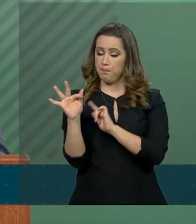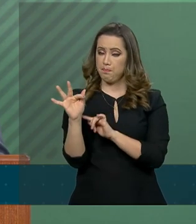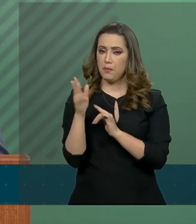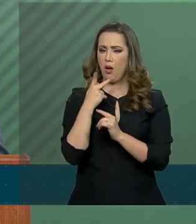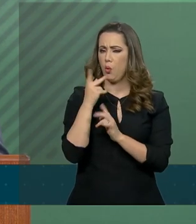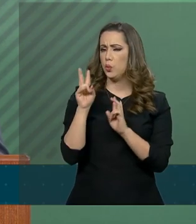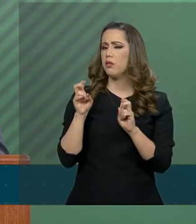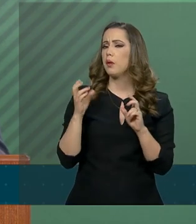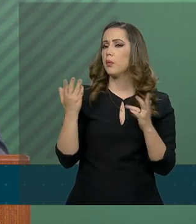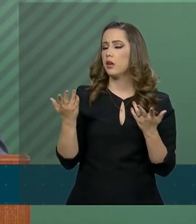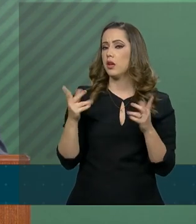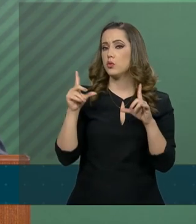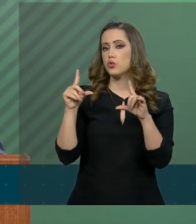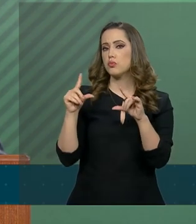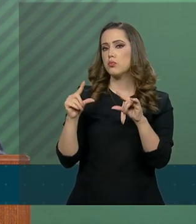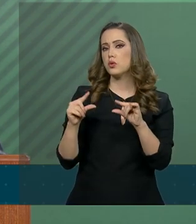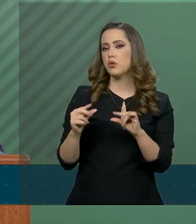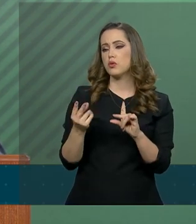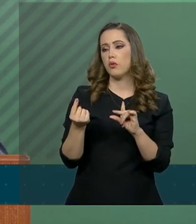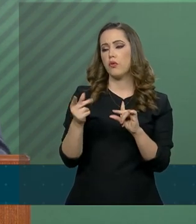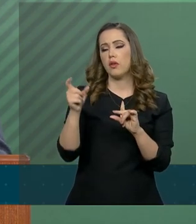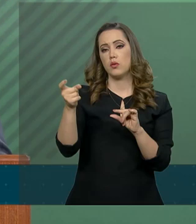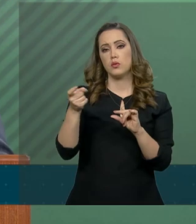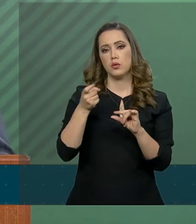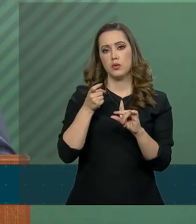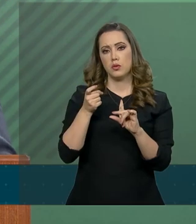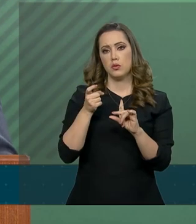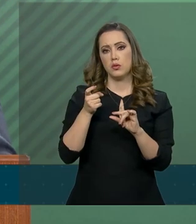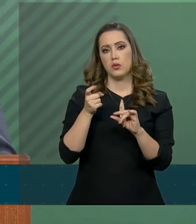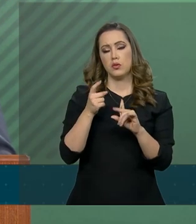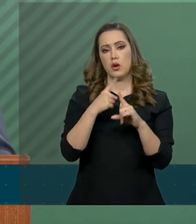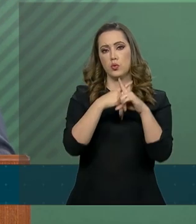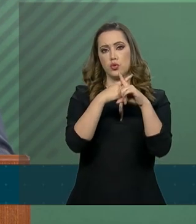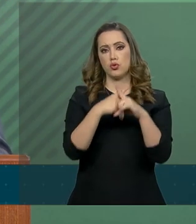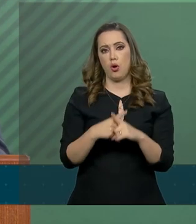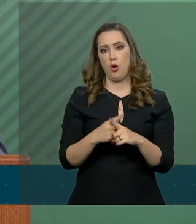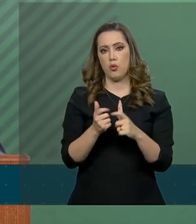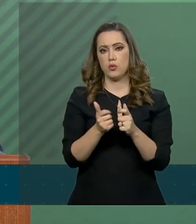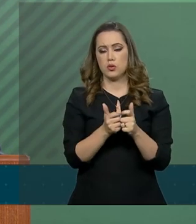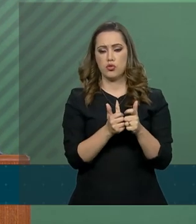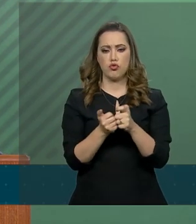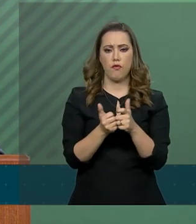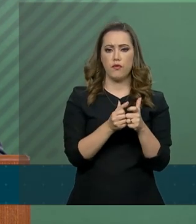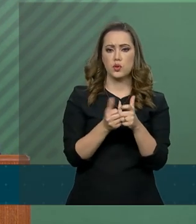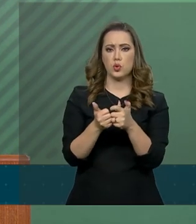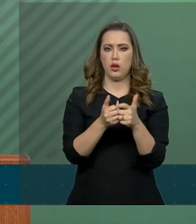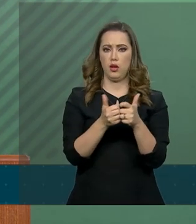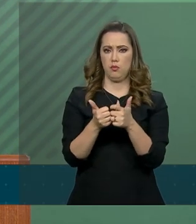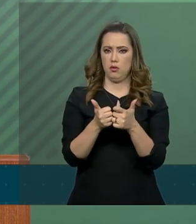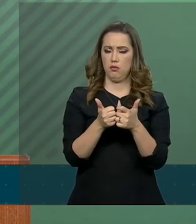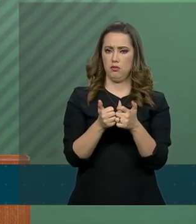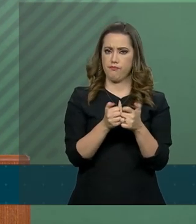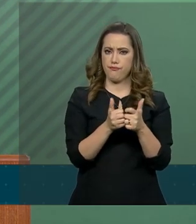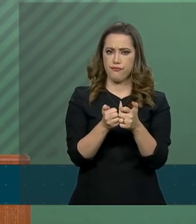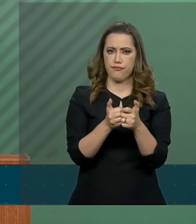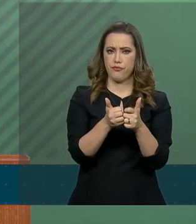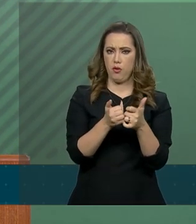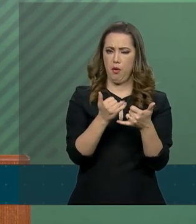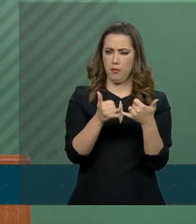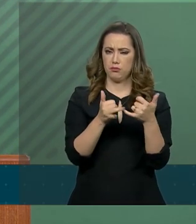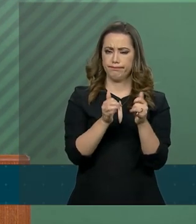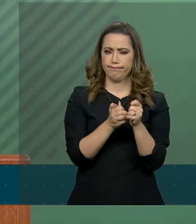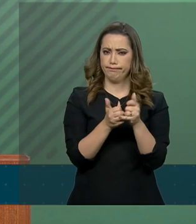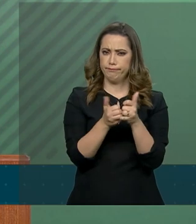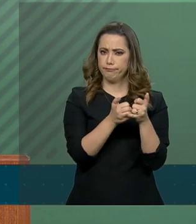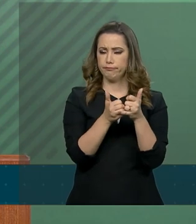especialmente sobre a redução de impostos aos jogos eletrônicos. Às 10h30, o